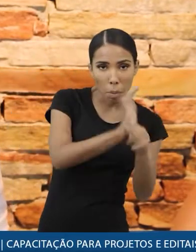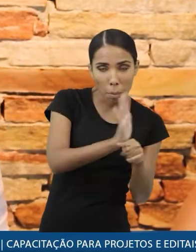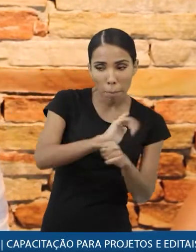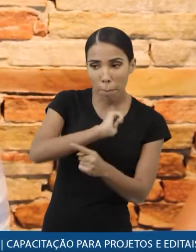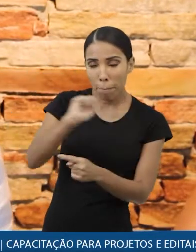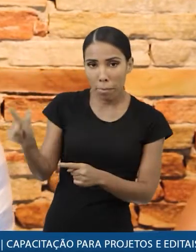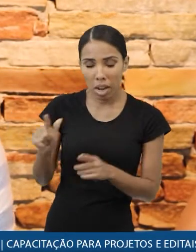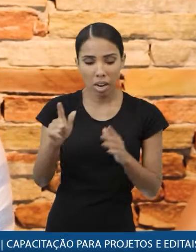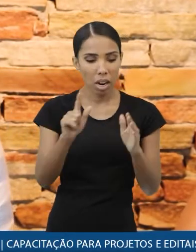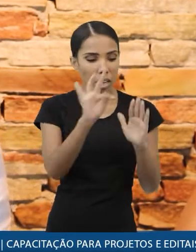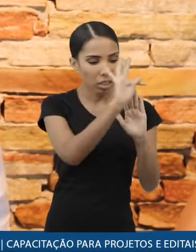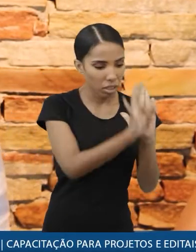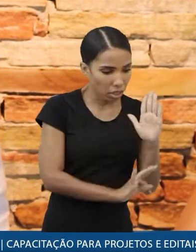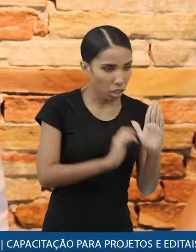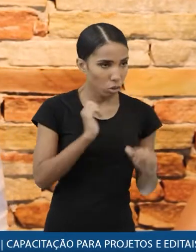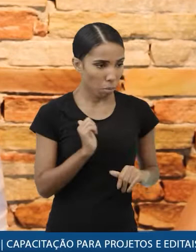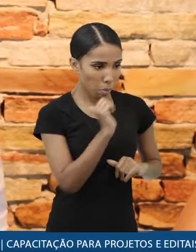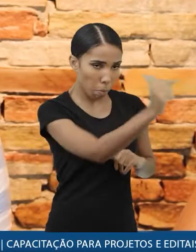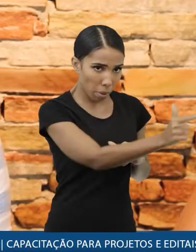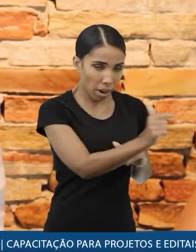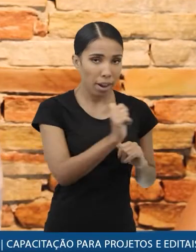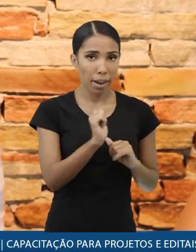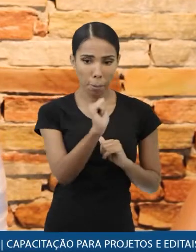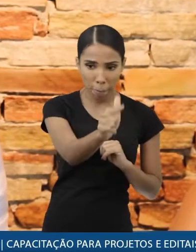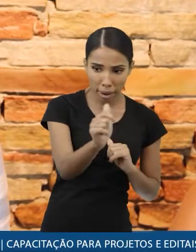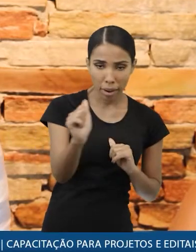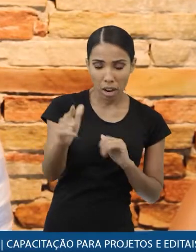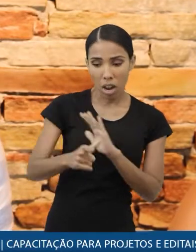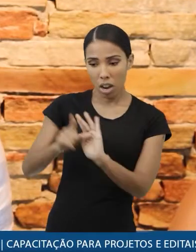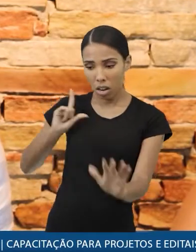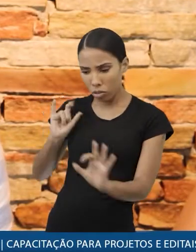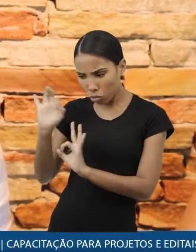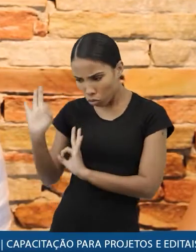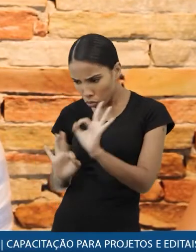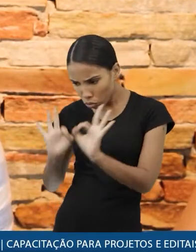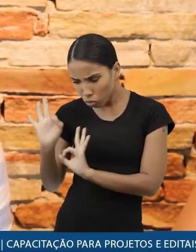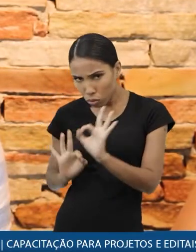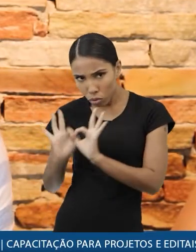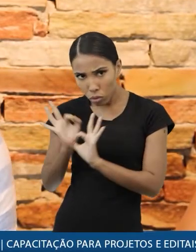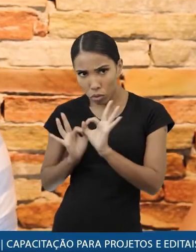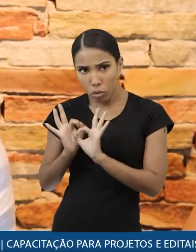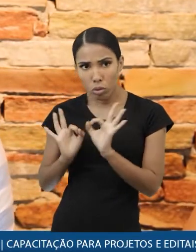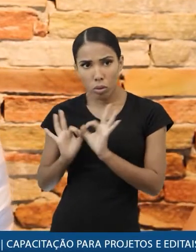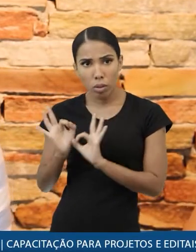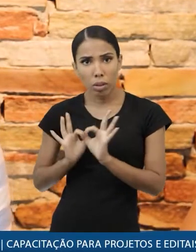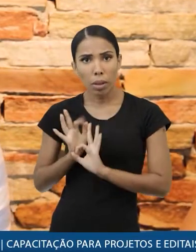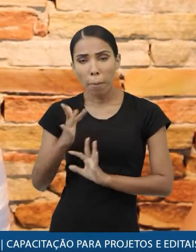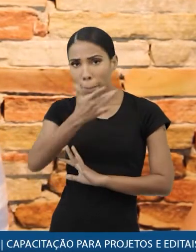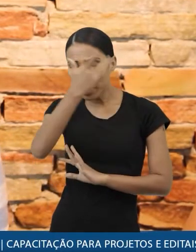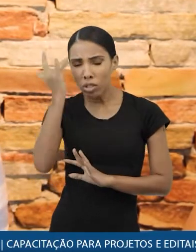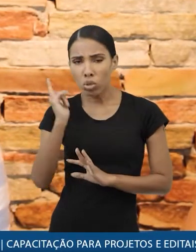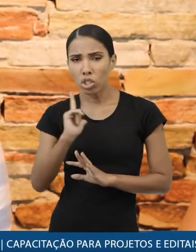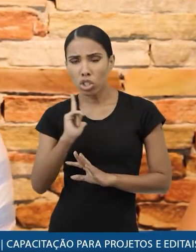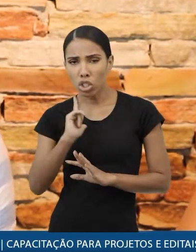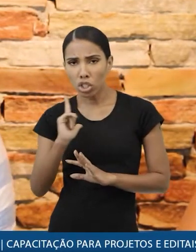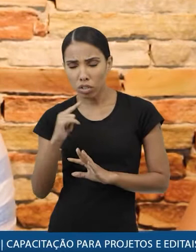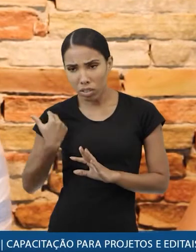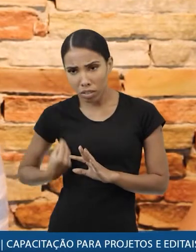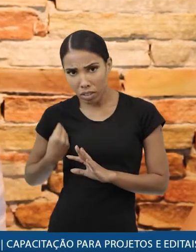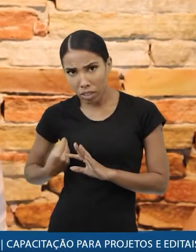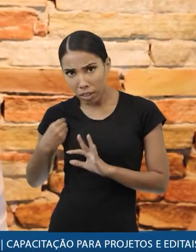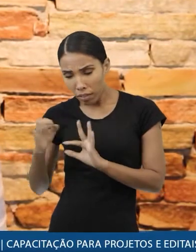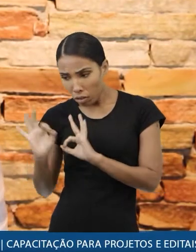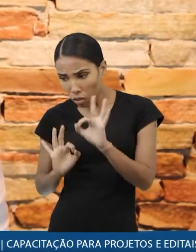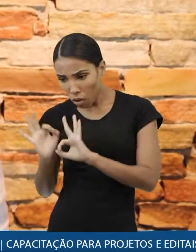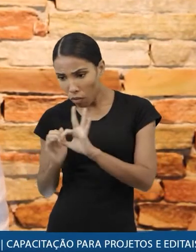pagar desenvolvimento de texto eu já vou organizar esses pagamentos para que, por exemplo, o produtor executivo ou quem está lá na frente possa